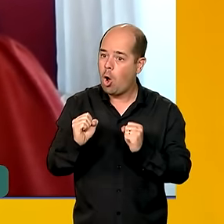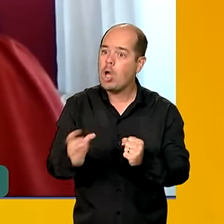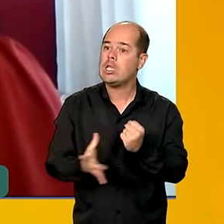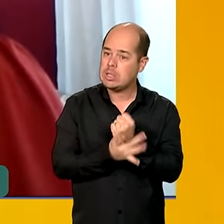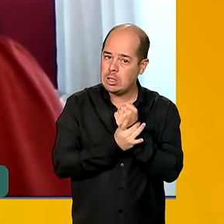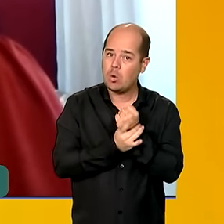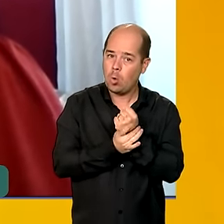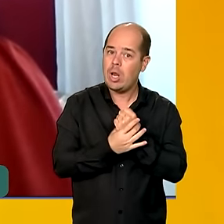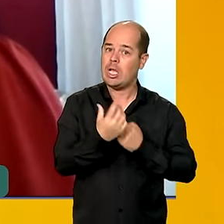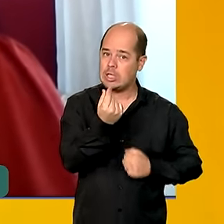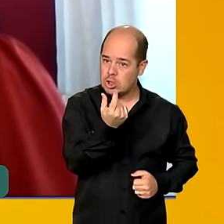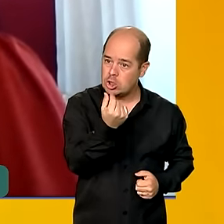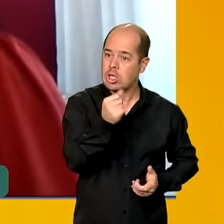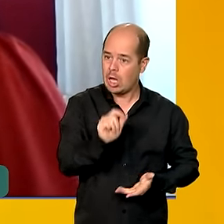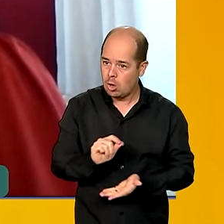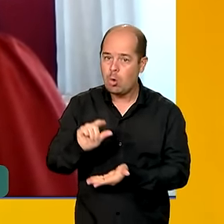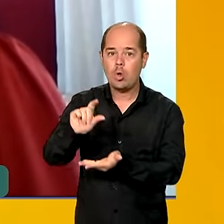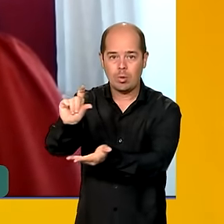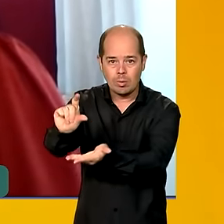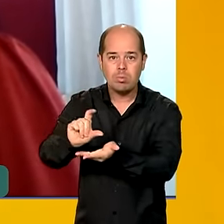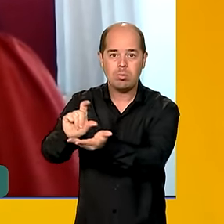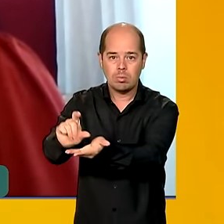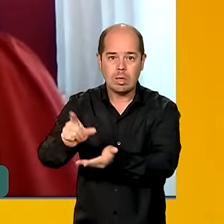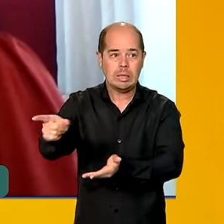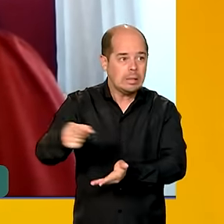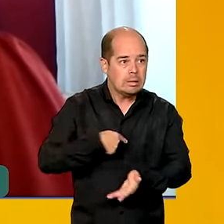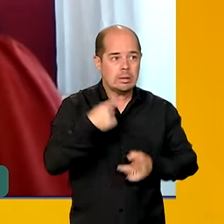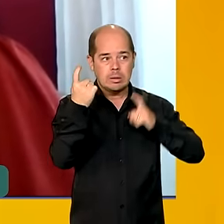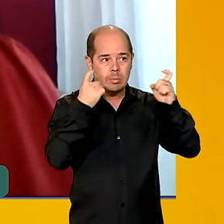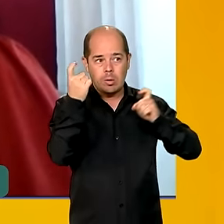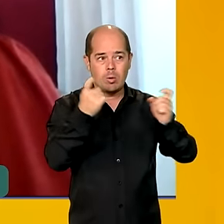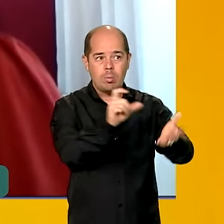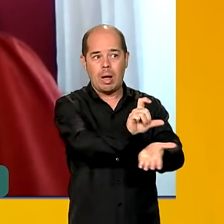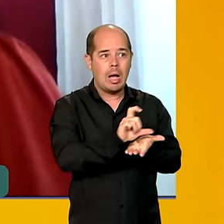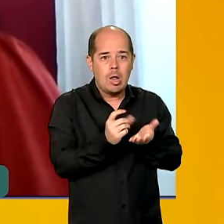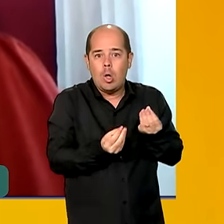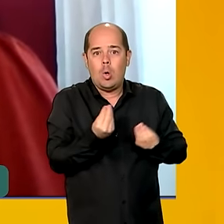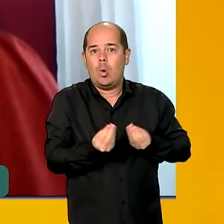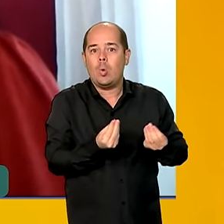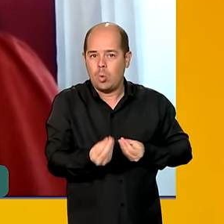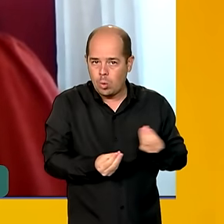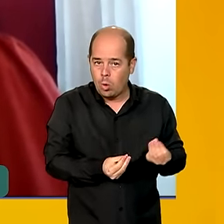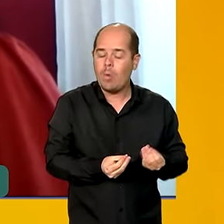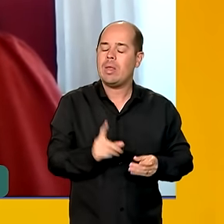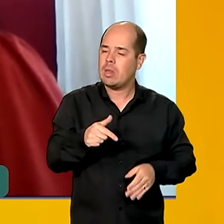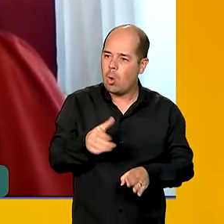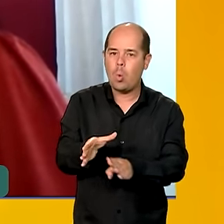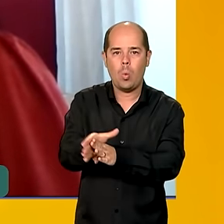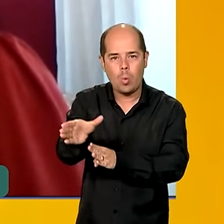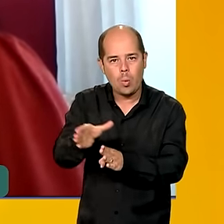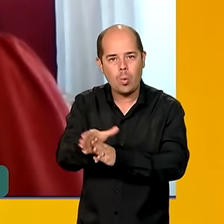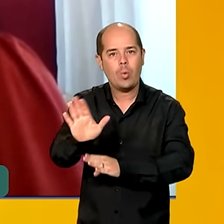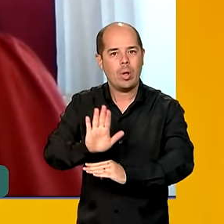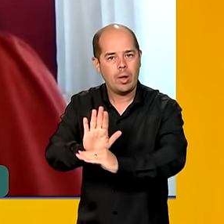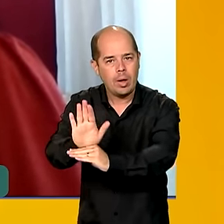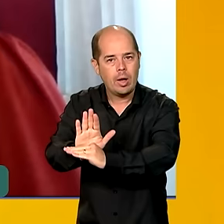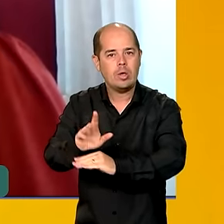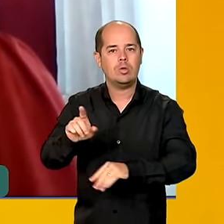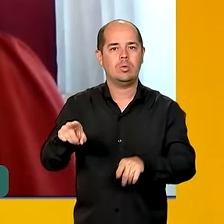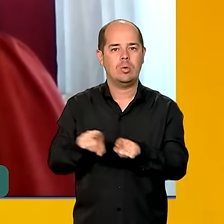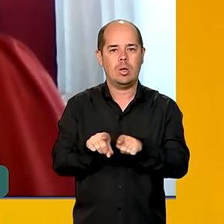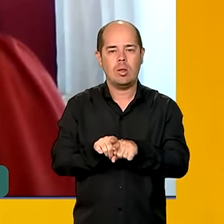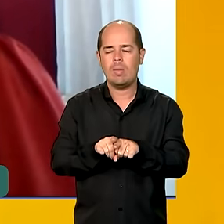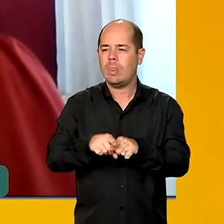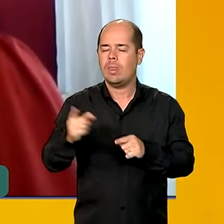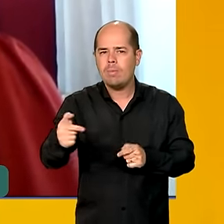na ponta nos municípios, ajudar a elaboração e assessorar os gestores para a